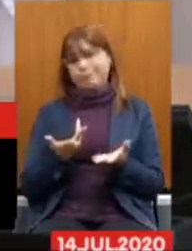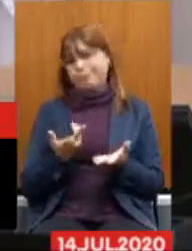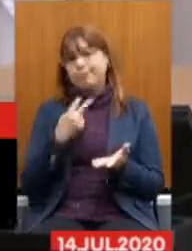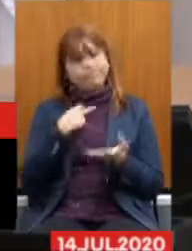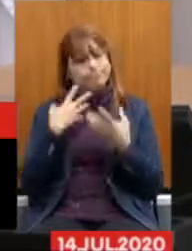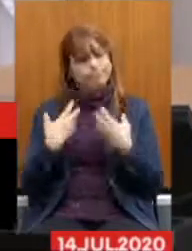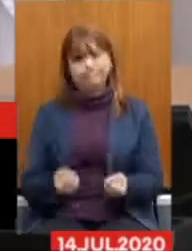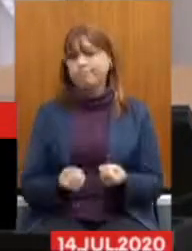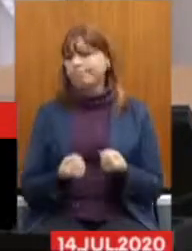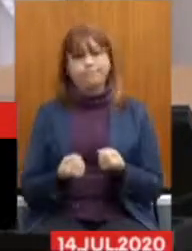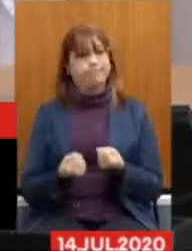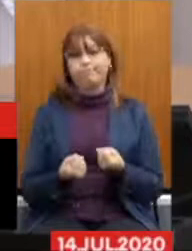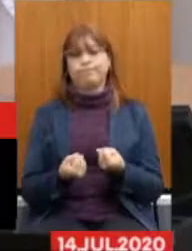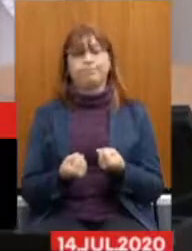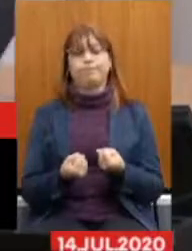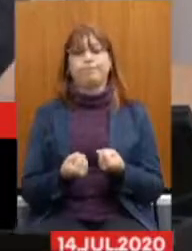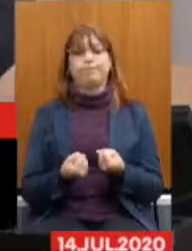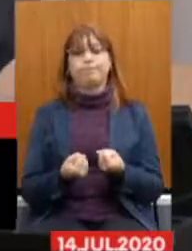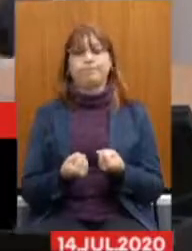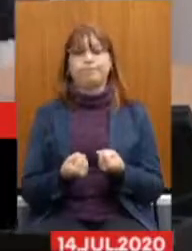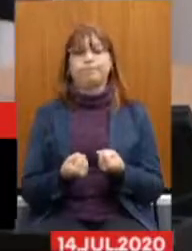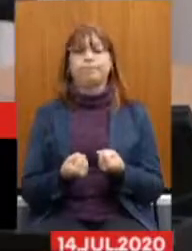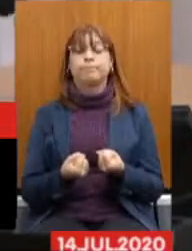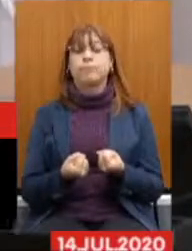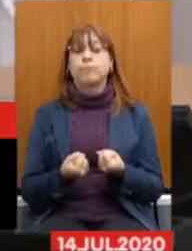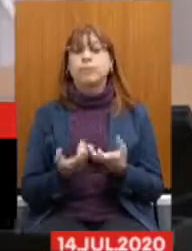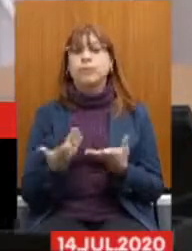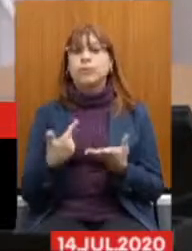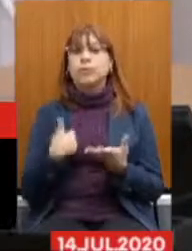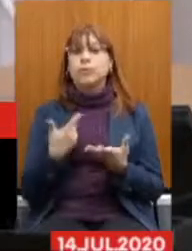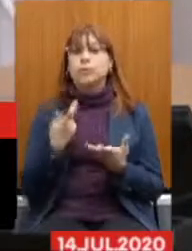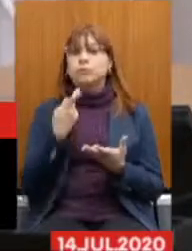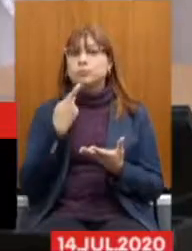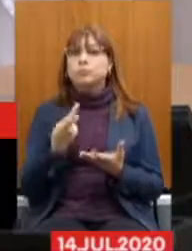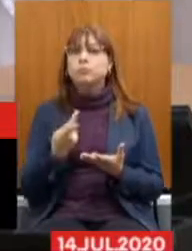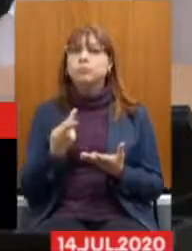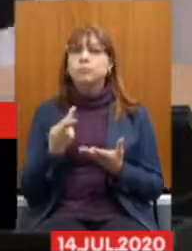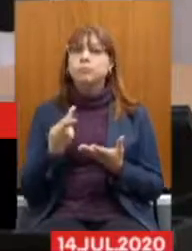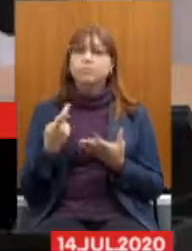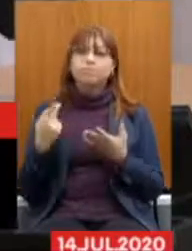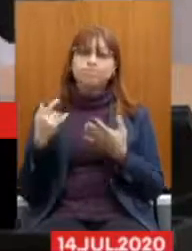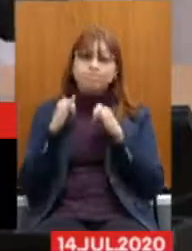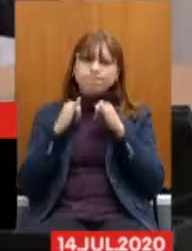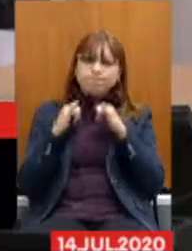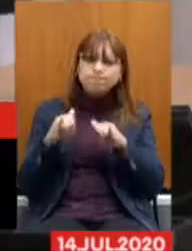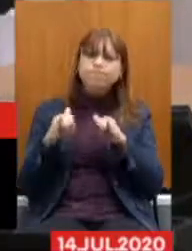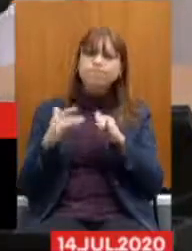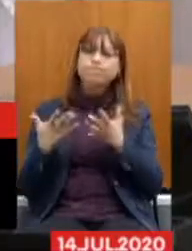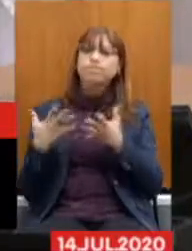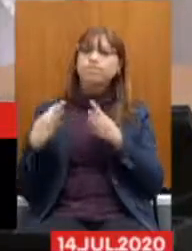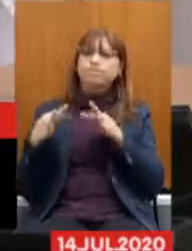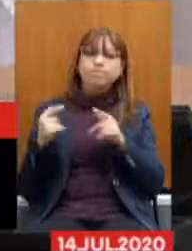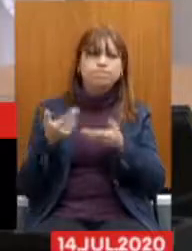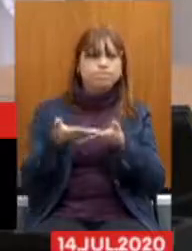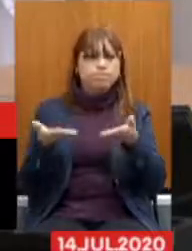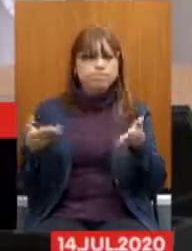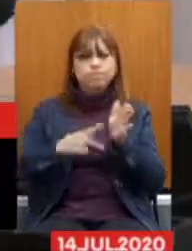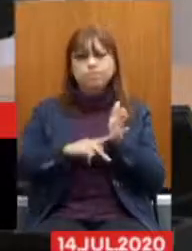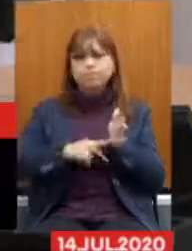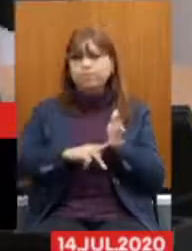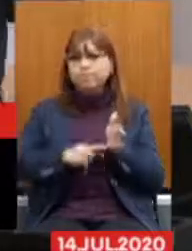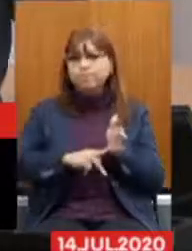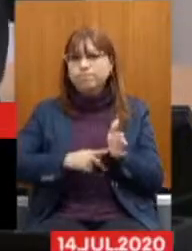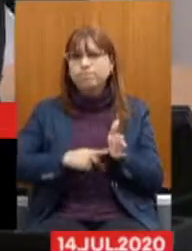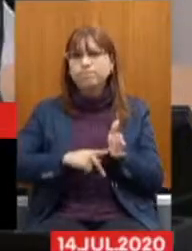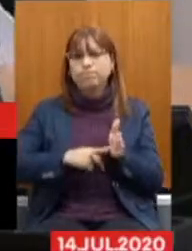aceitar isso, não dá. e aí eu proclamo a todos os sindicalistas de todos os